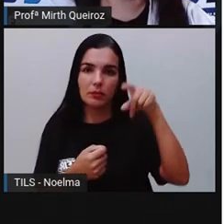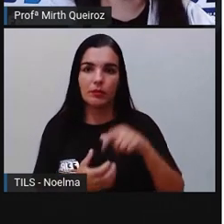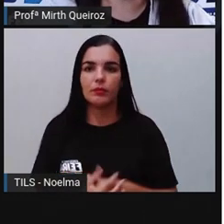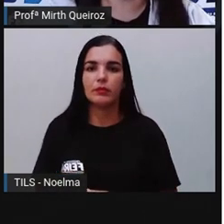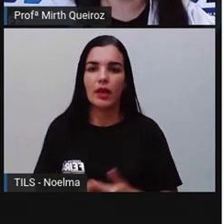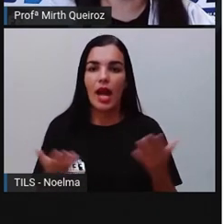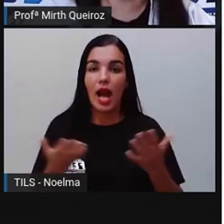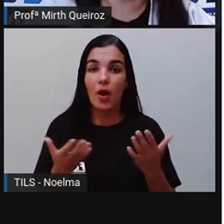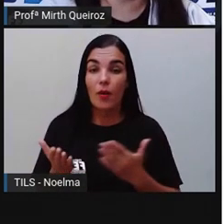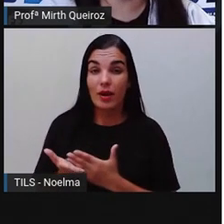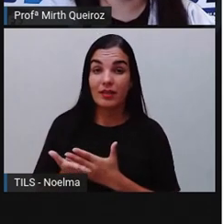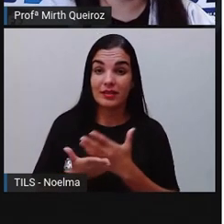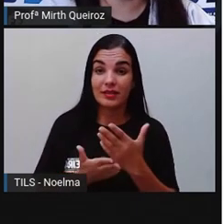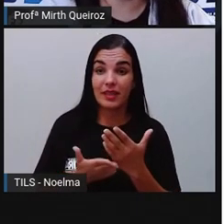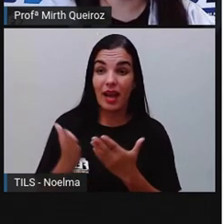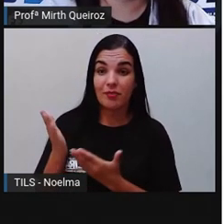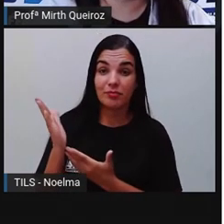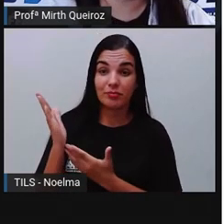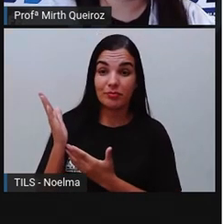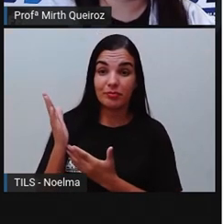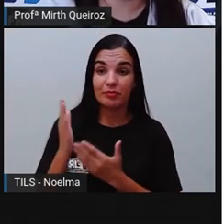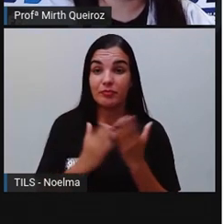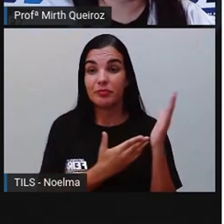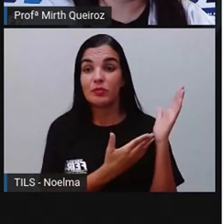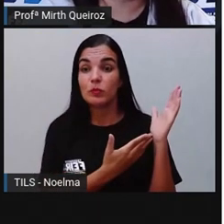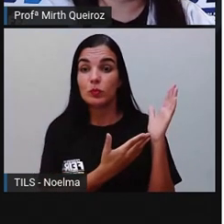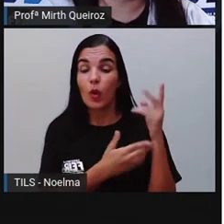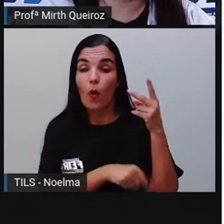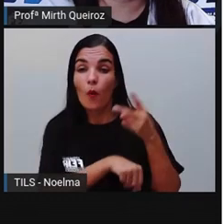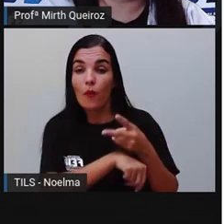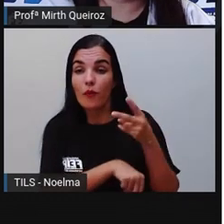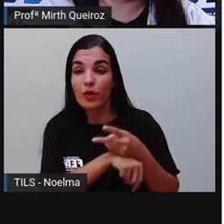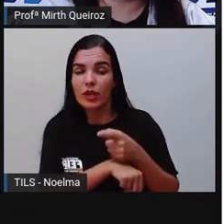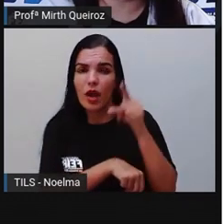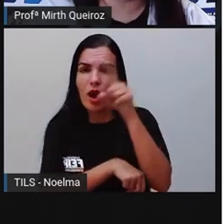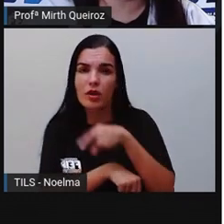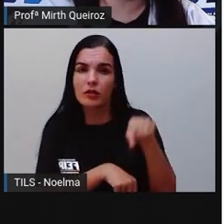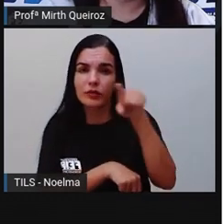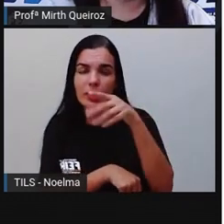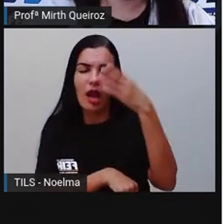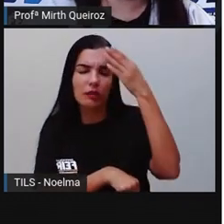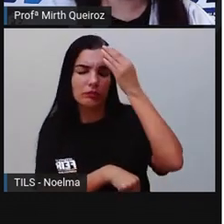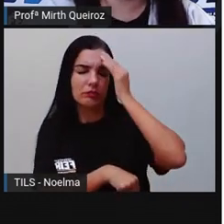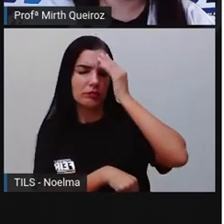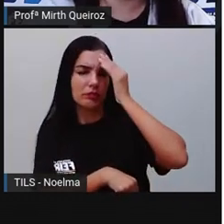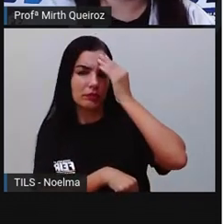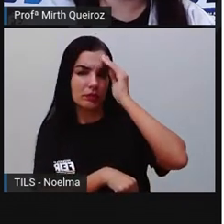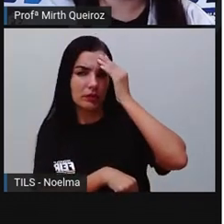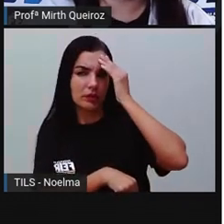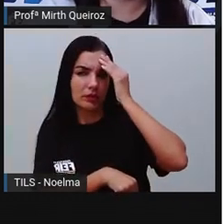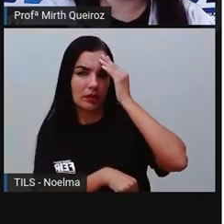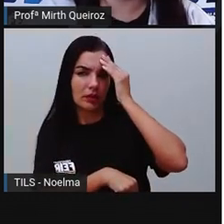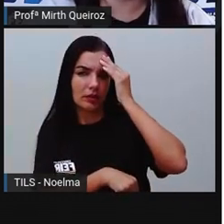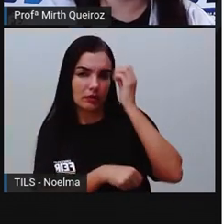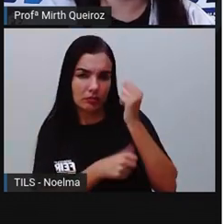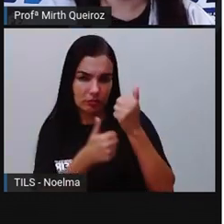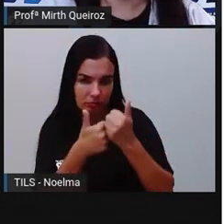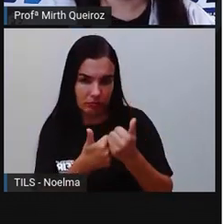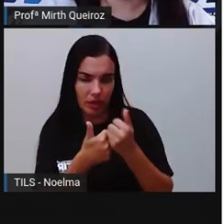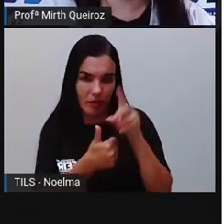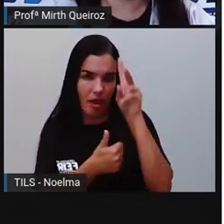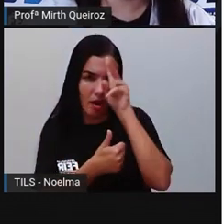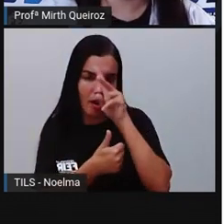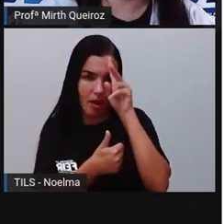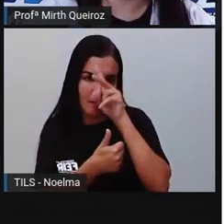Nós vamos iniciar agora, né? Antes da gente dar continuidade aí ao assunto, com um vídeo para a gente relembrar aí